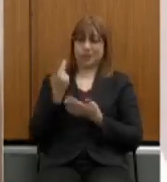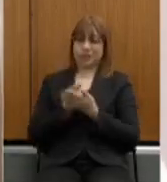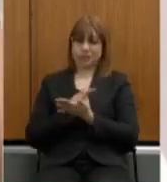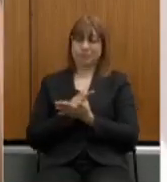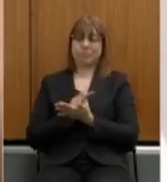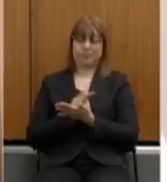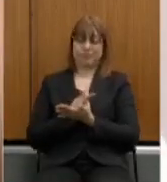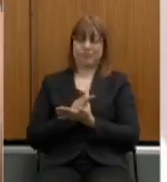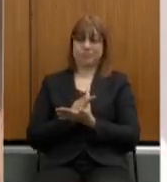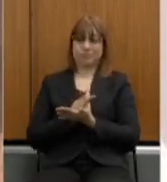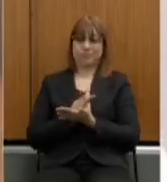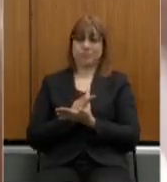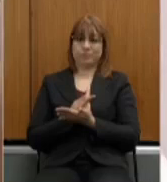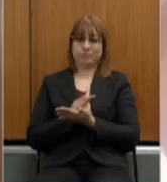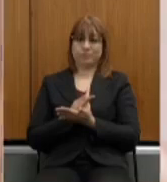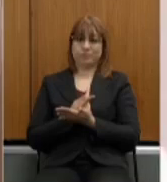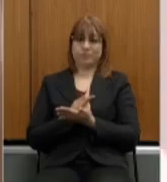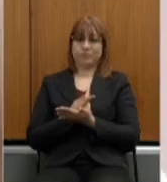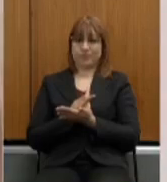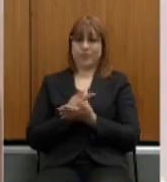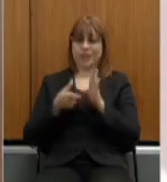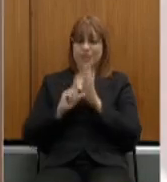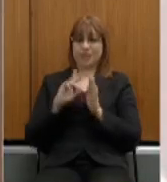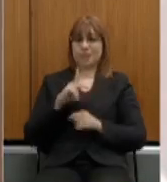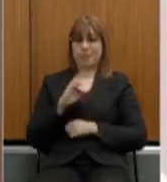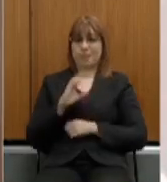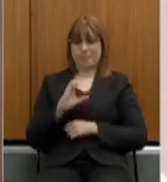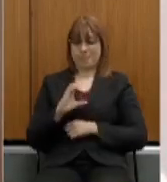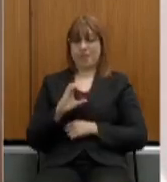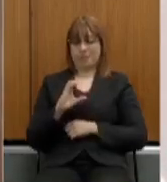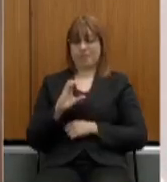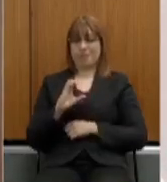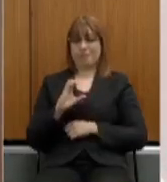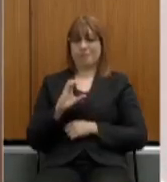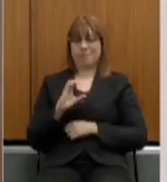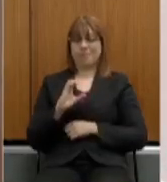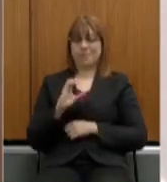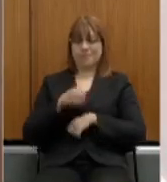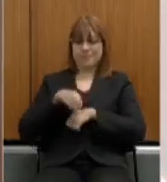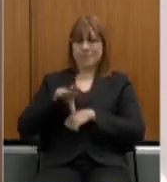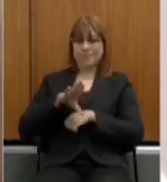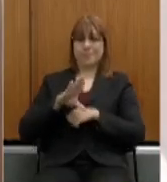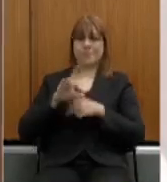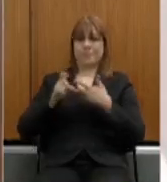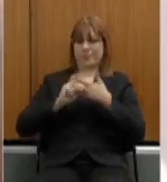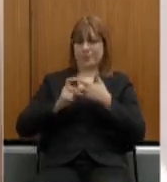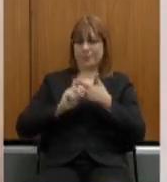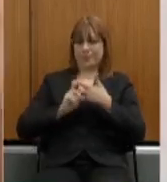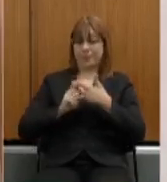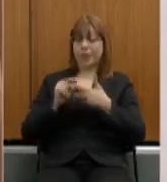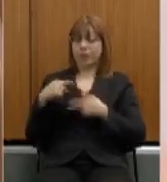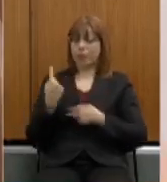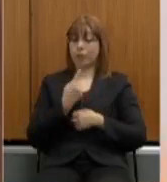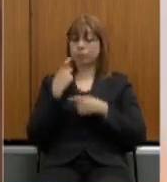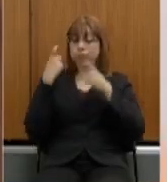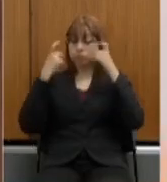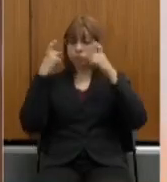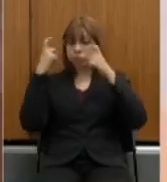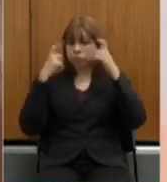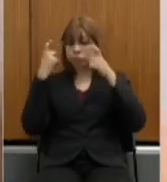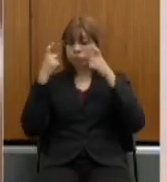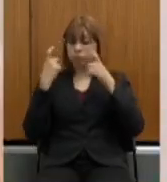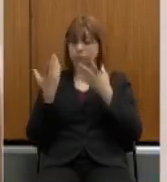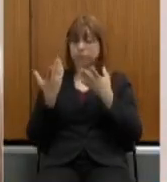bojo da PEC original, da PEC encaminhada pelo Executivo. Então, foi uma preocupação bastante grande dos